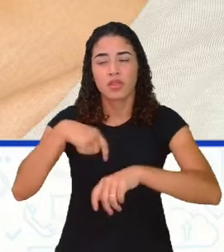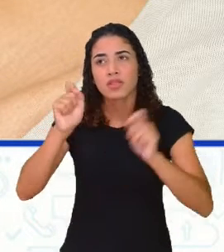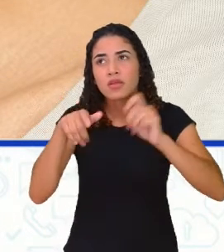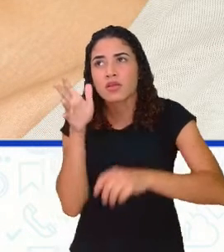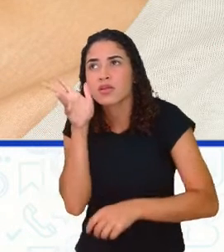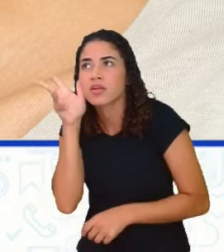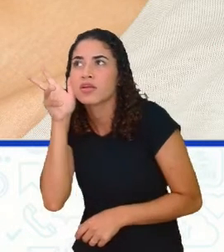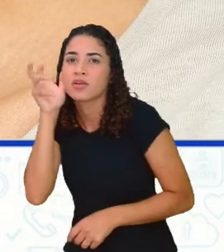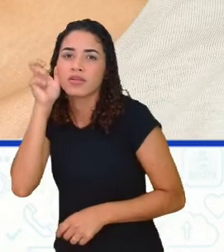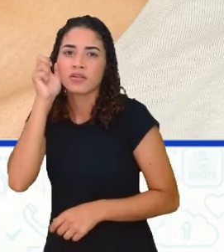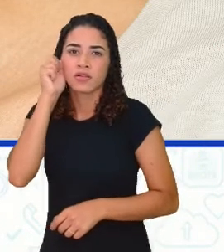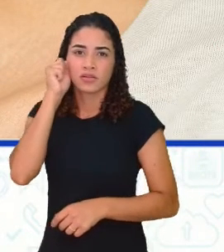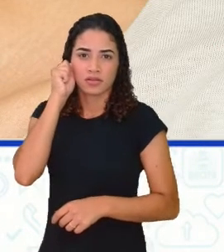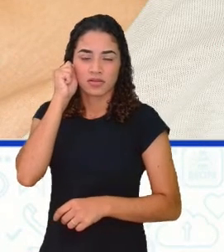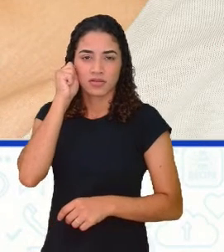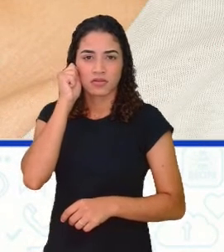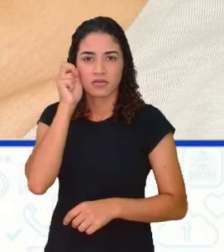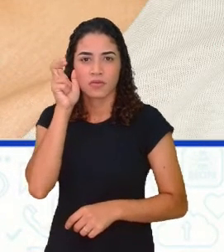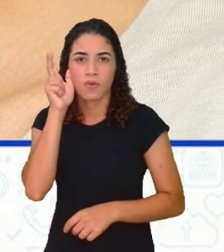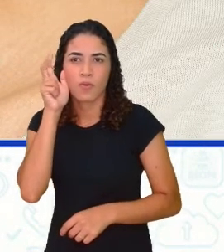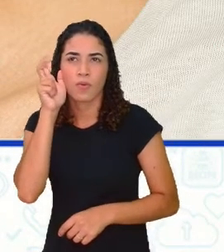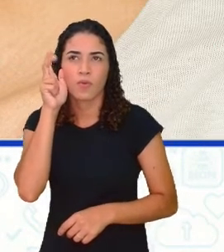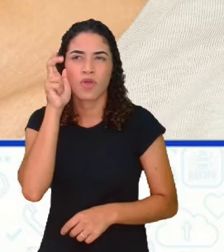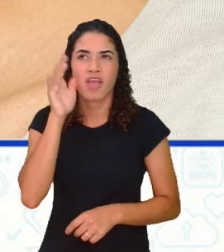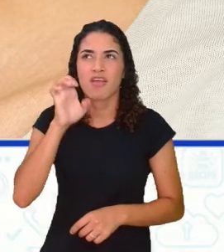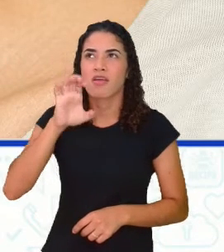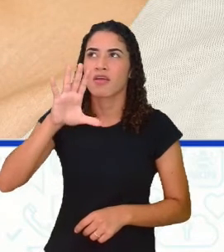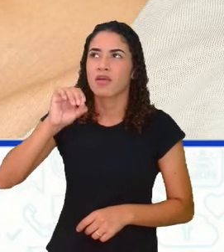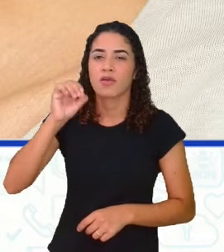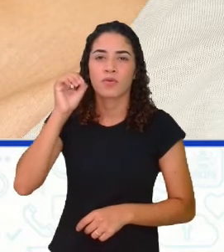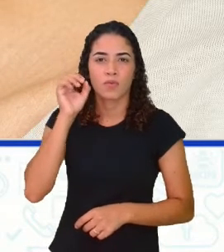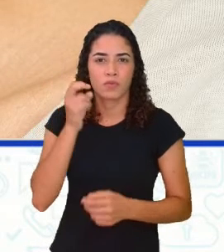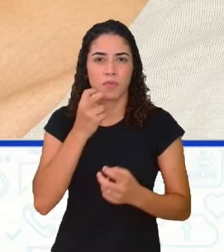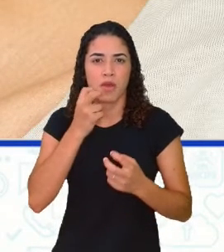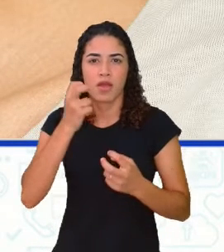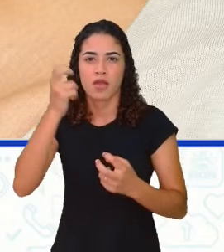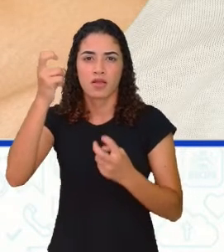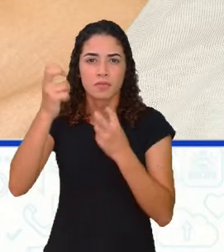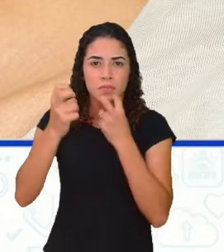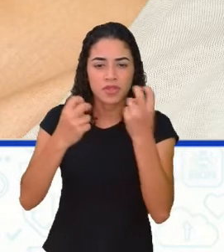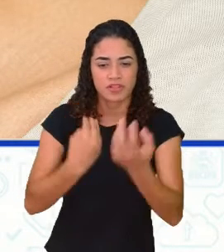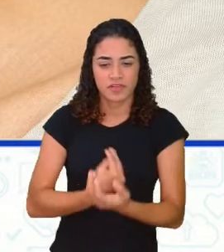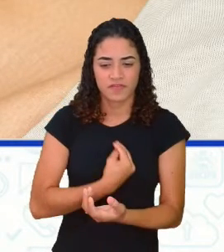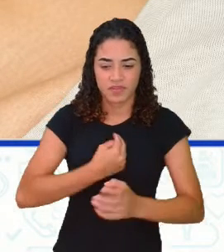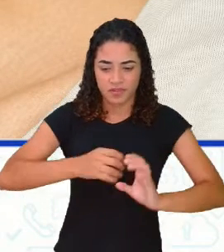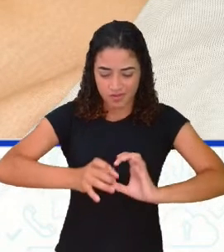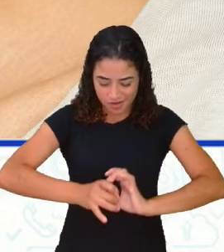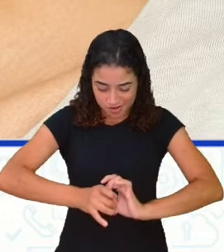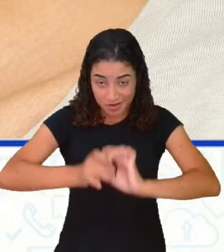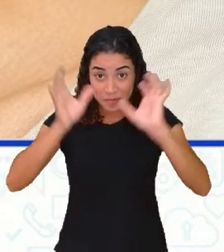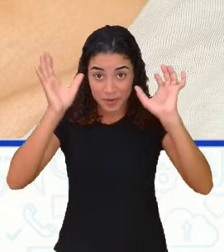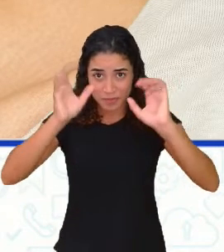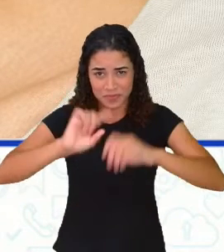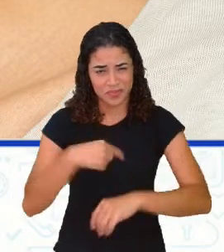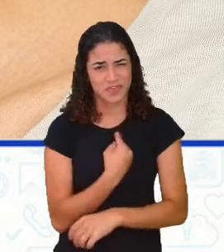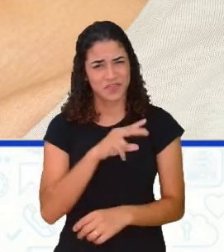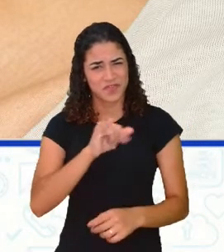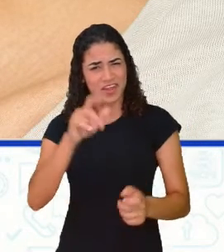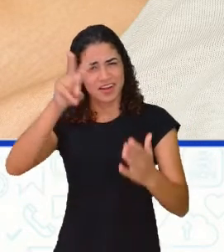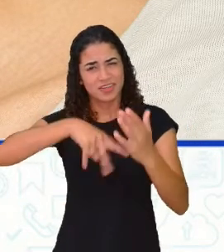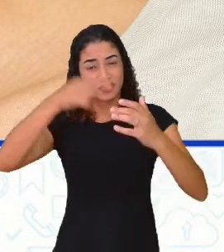a ressonância e o eco de vida, de vida, liberdade. Vamos ler novamente.